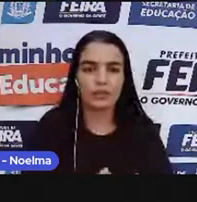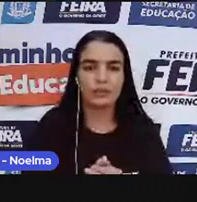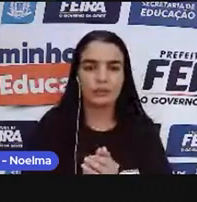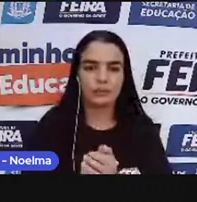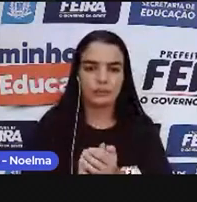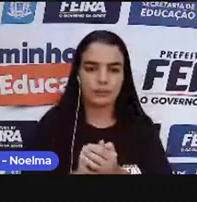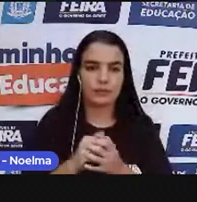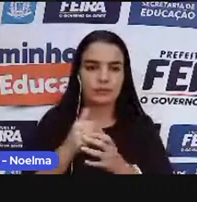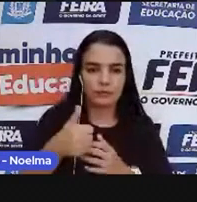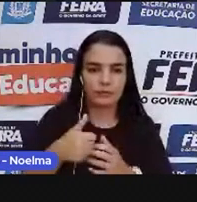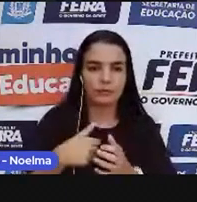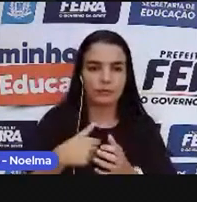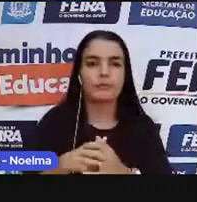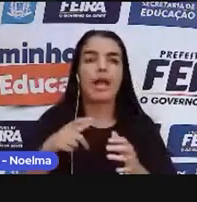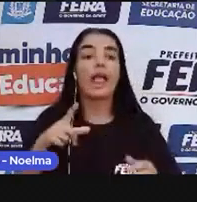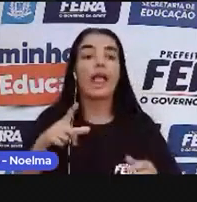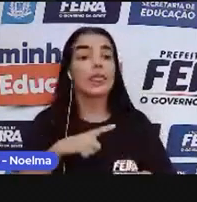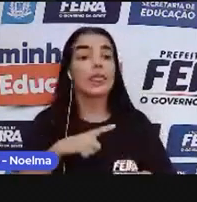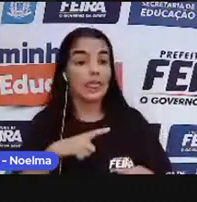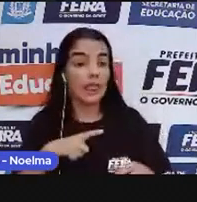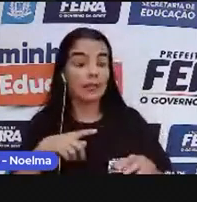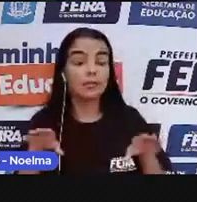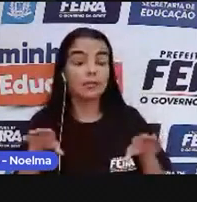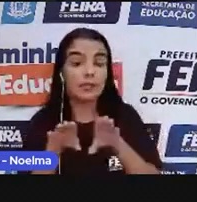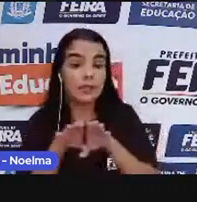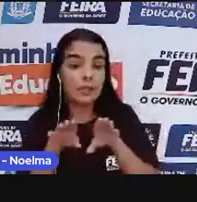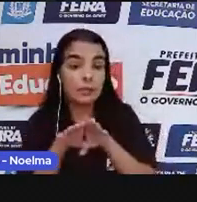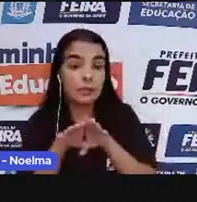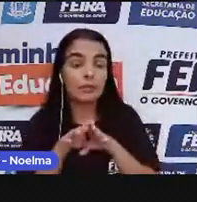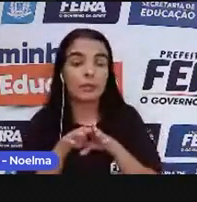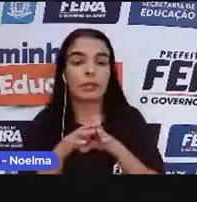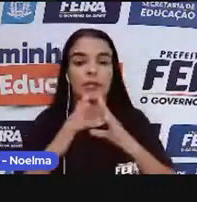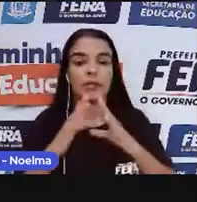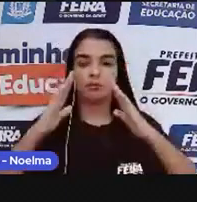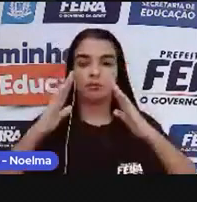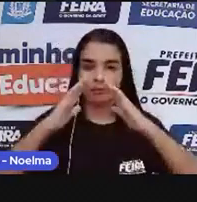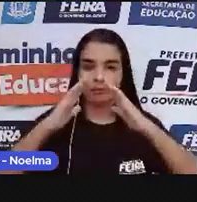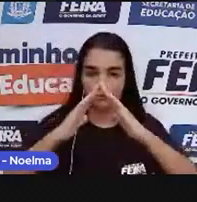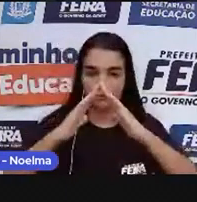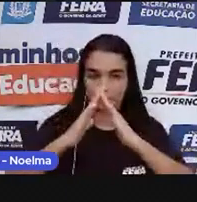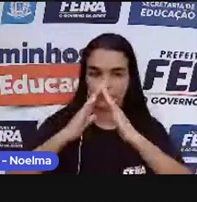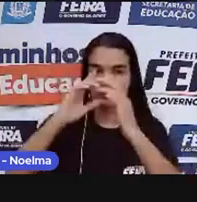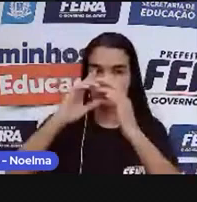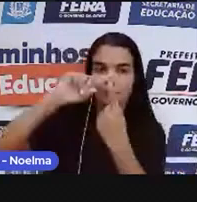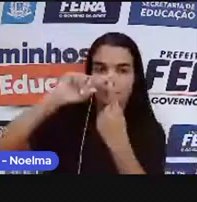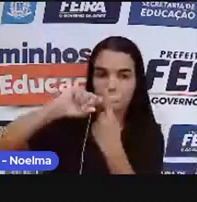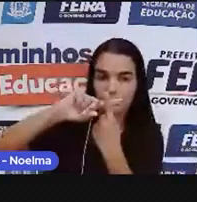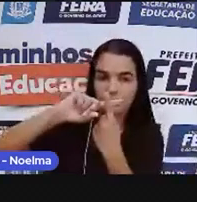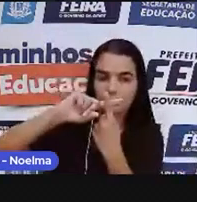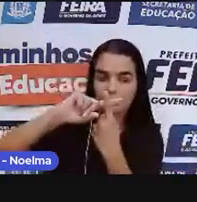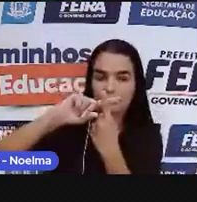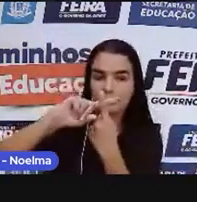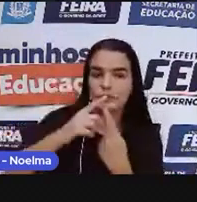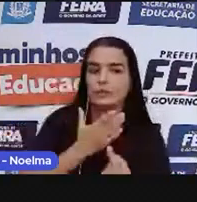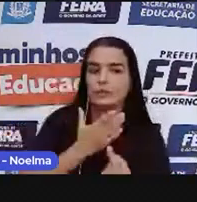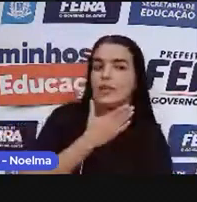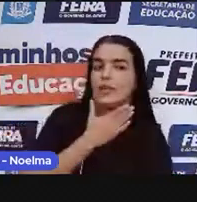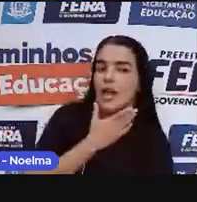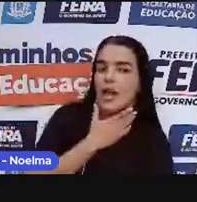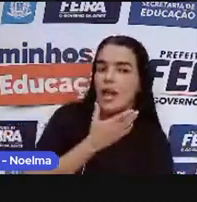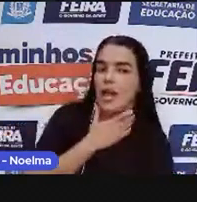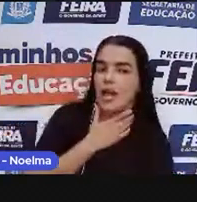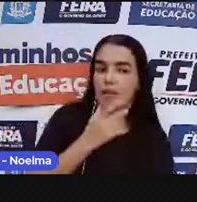E temos também a capela. A capela aqui do lado, né?